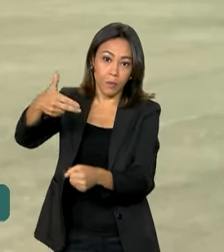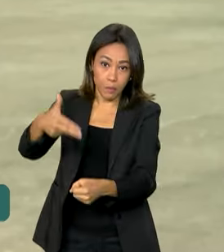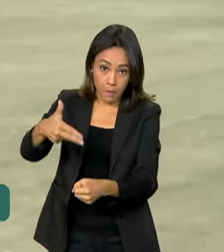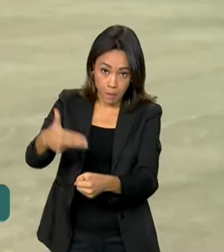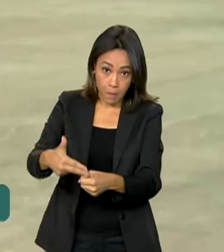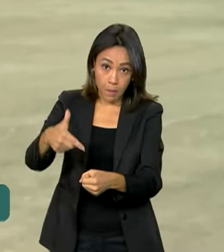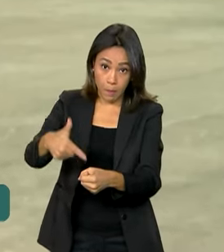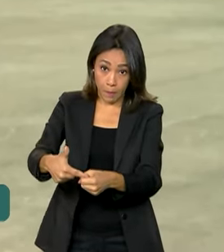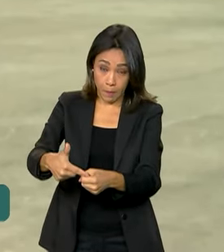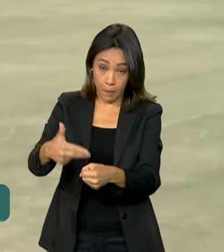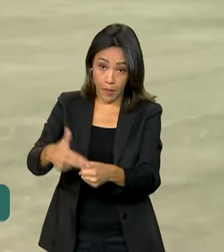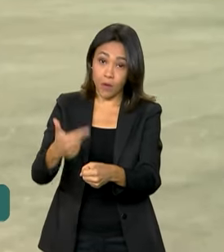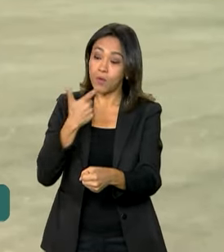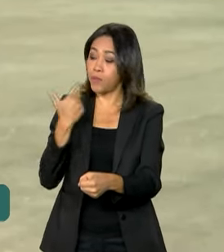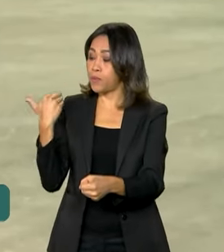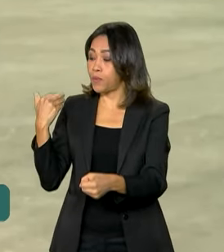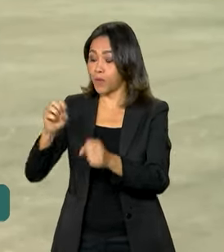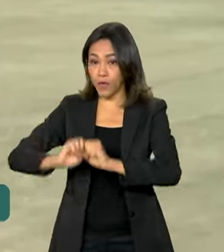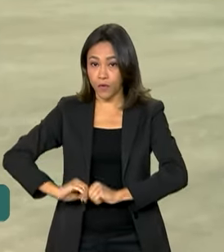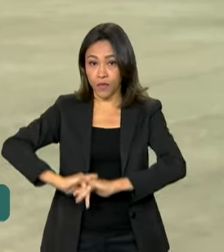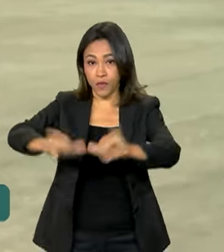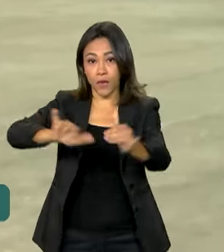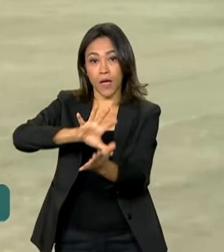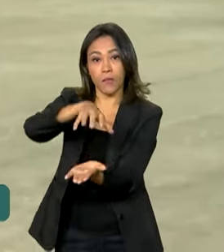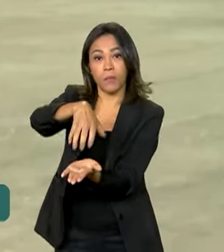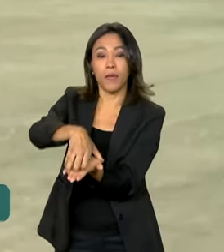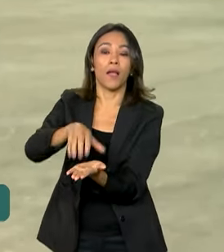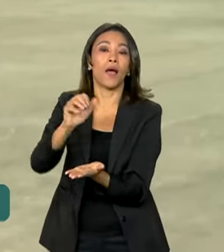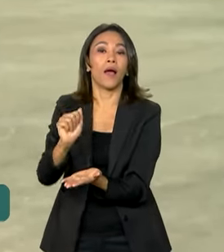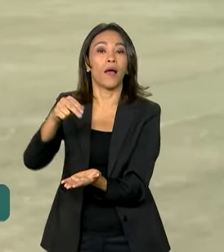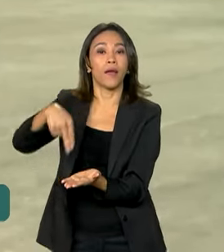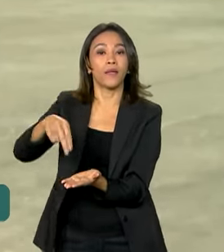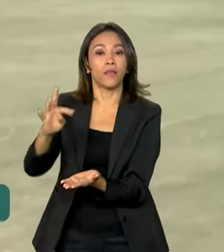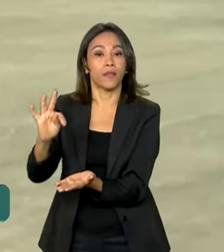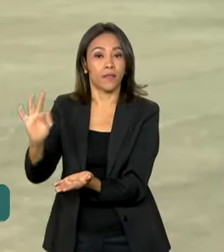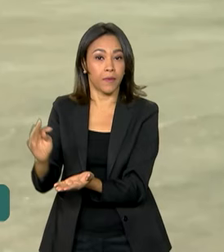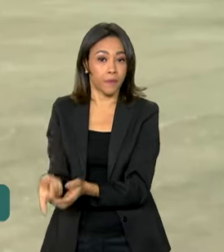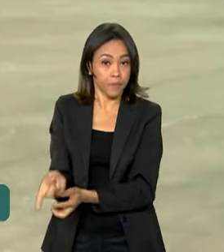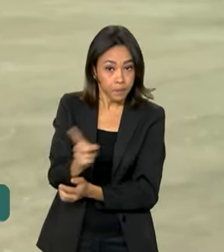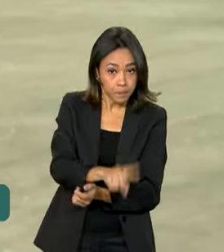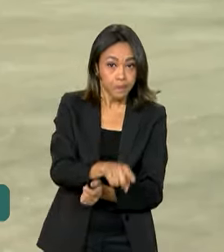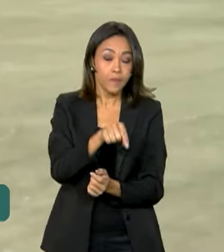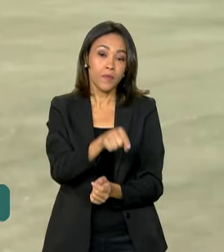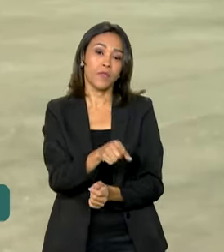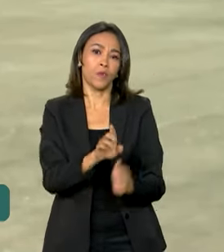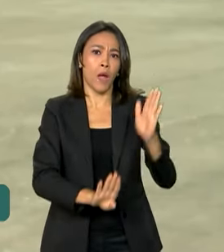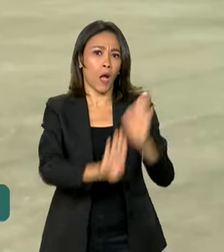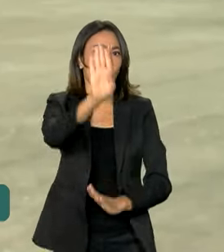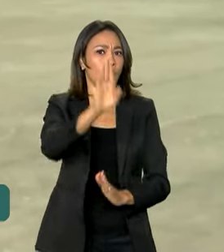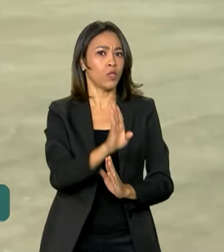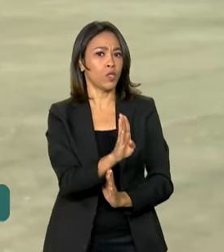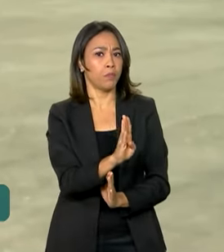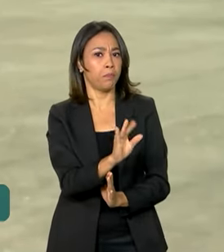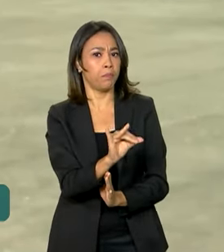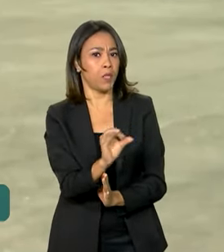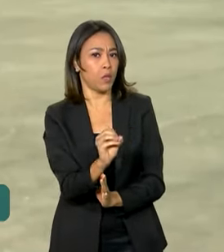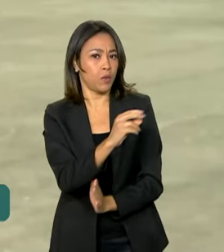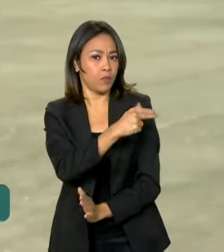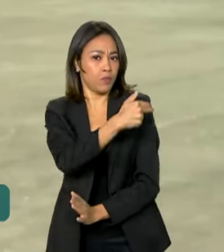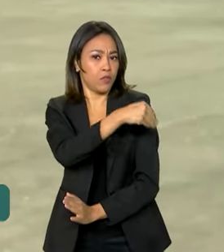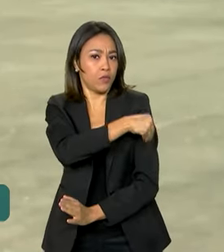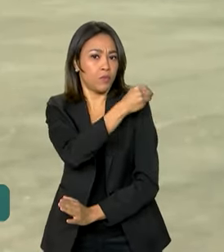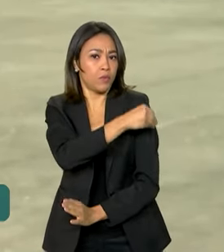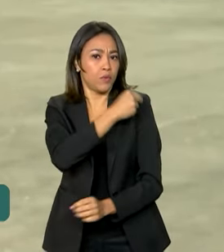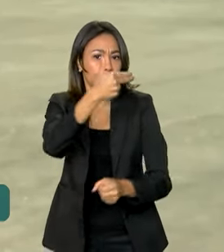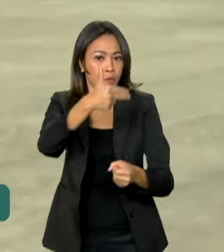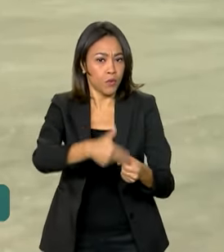divulgado agora pela Agência Nacional do Petróleo. E o recorde na produção de biocombustíveis, Vanessa, indica o crescimento do setor e